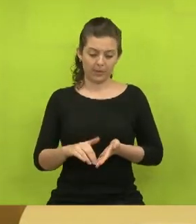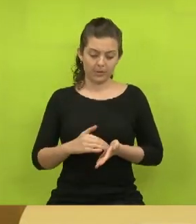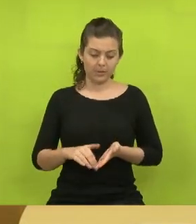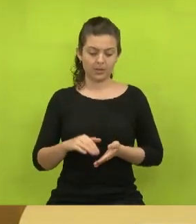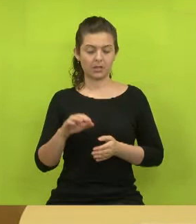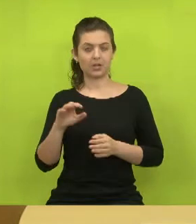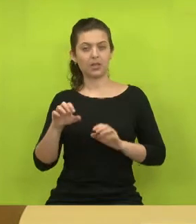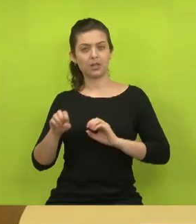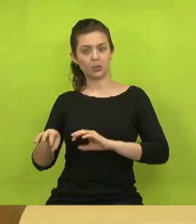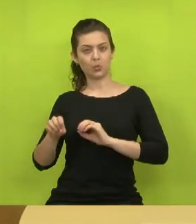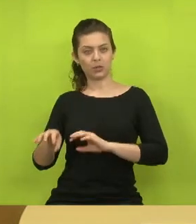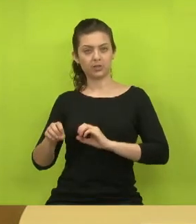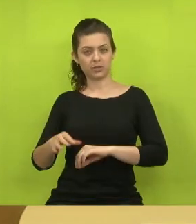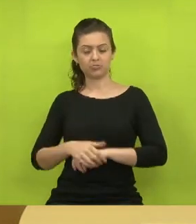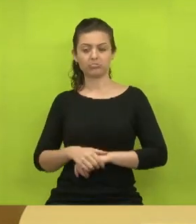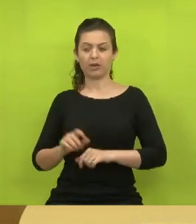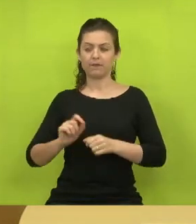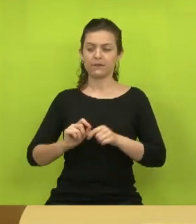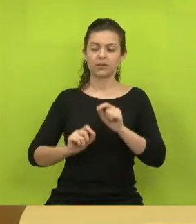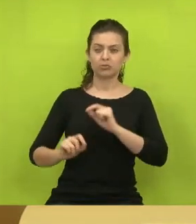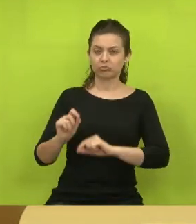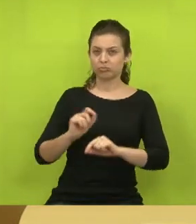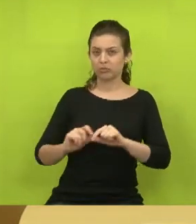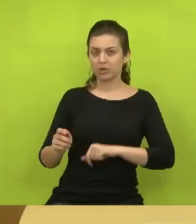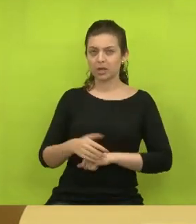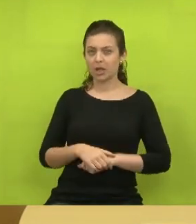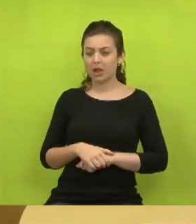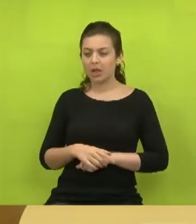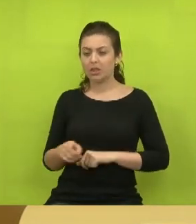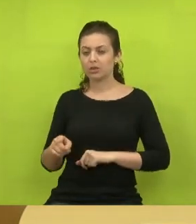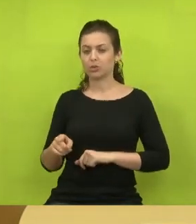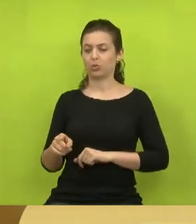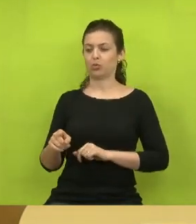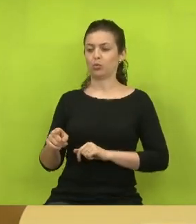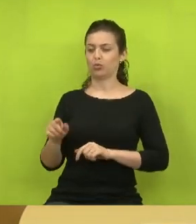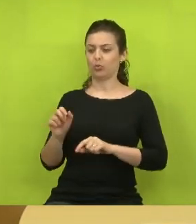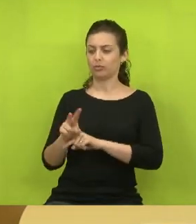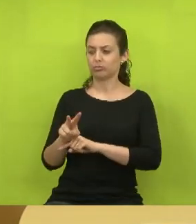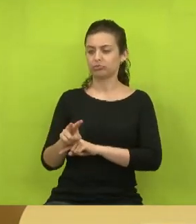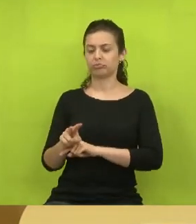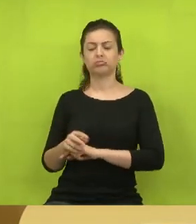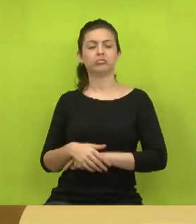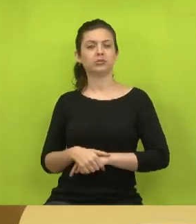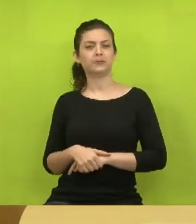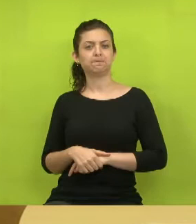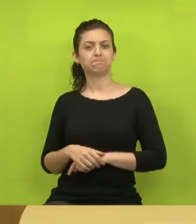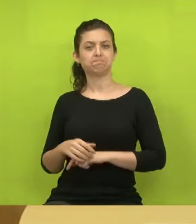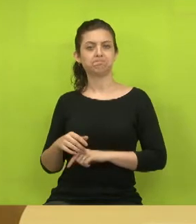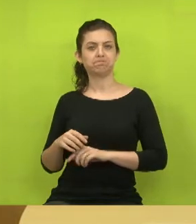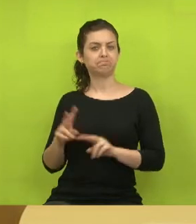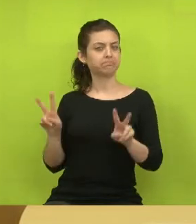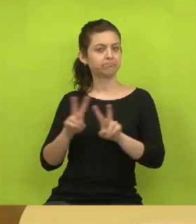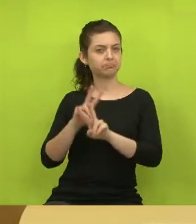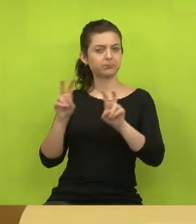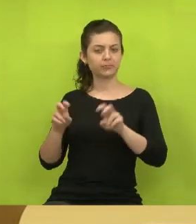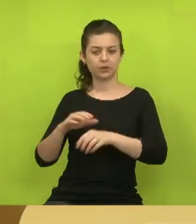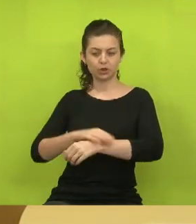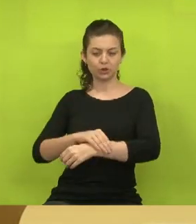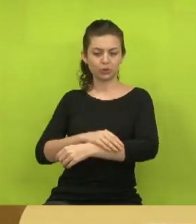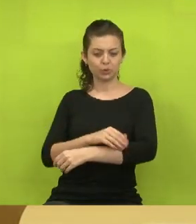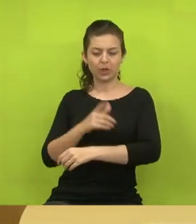de Educação iria dar as devidas providências. Se tratando de hidroginástica,